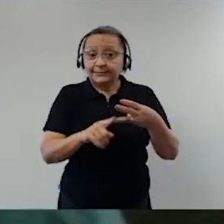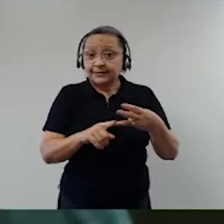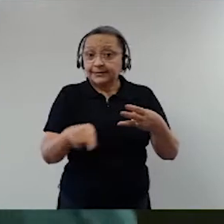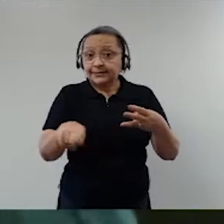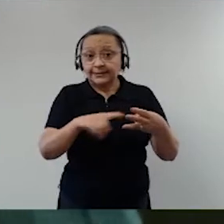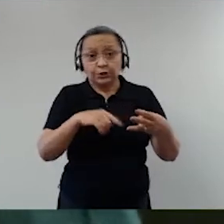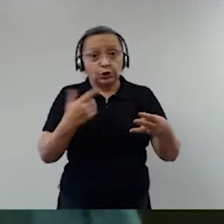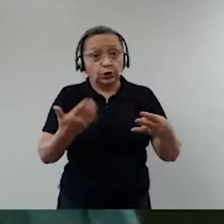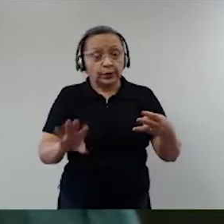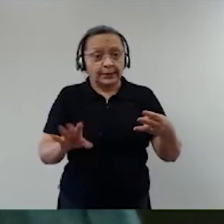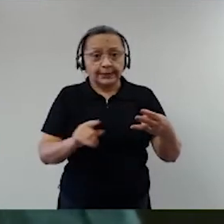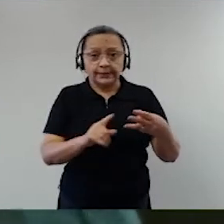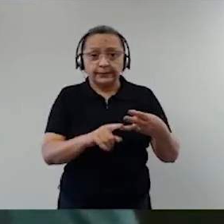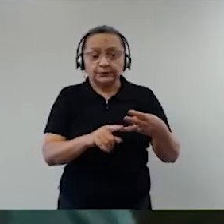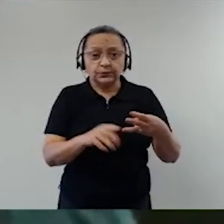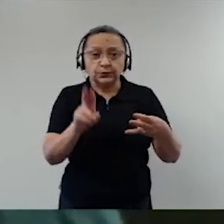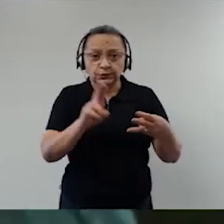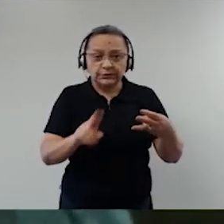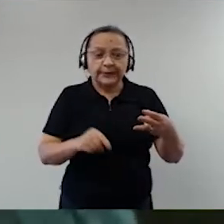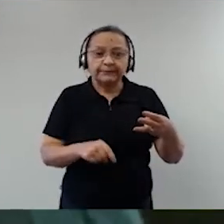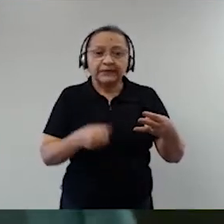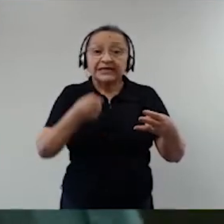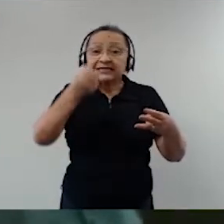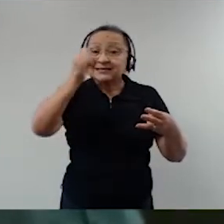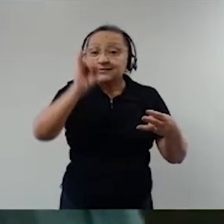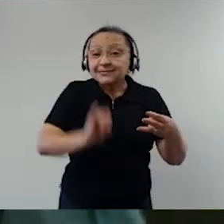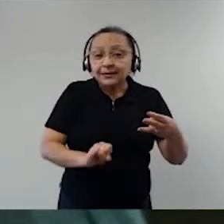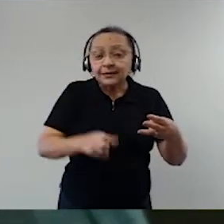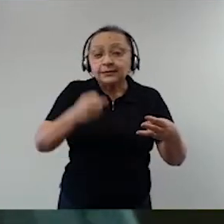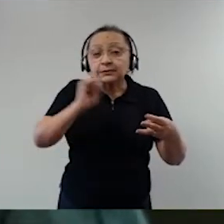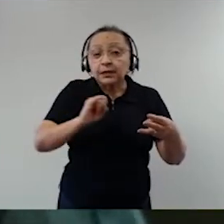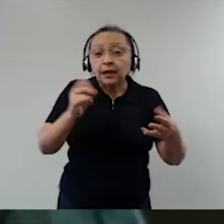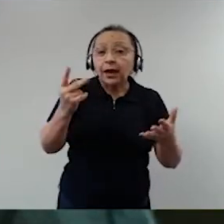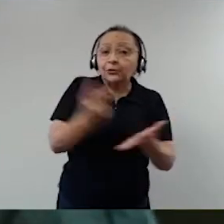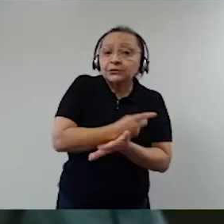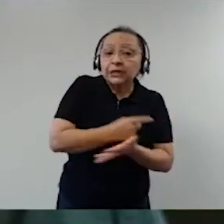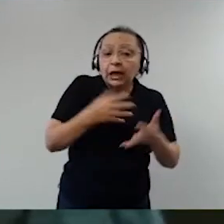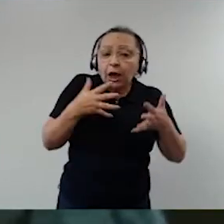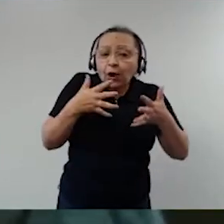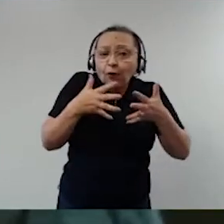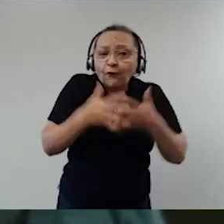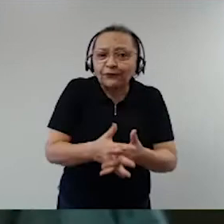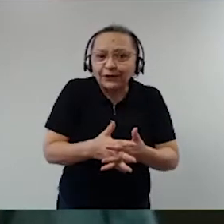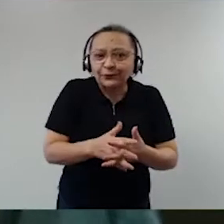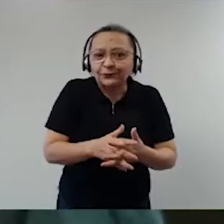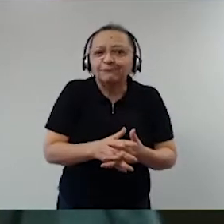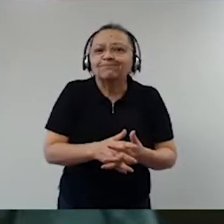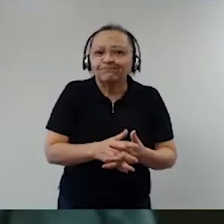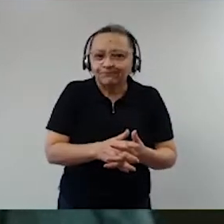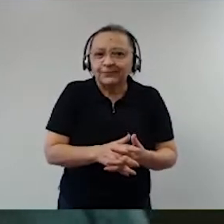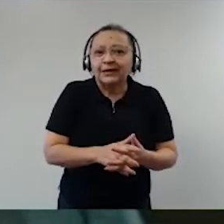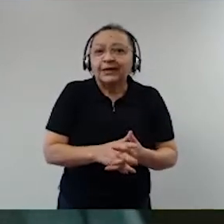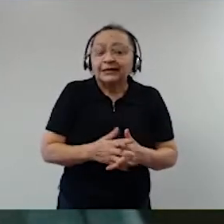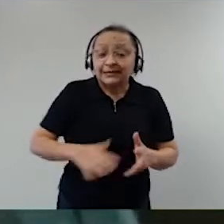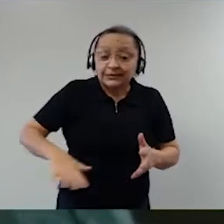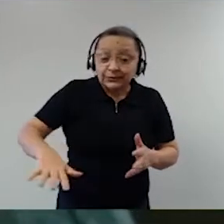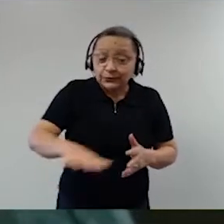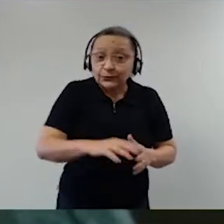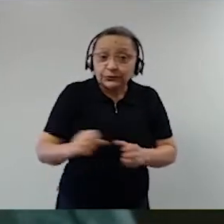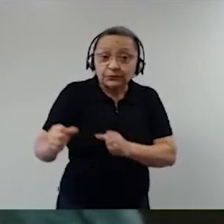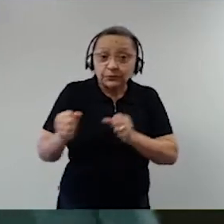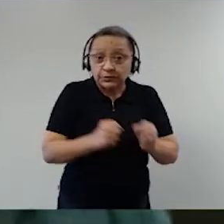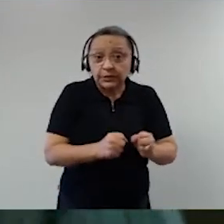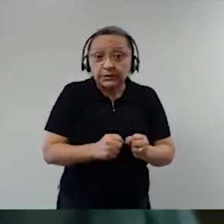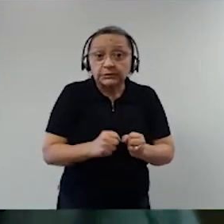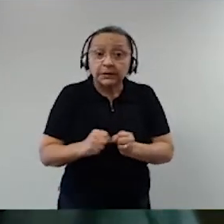que seja utilizado, que se houver conflito entre os poderes, um dos poderes venha pedir as Forças